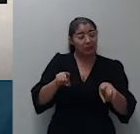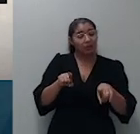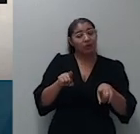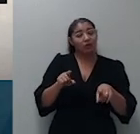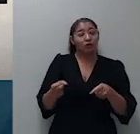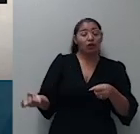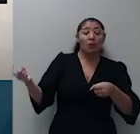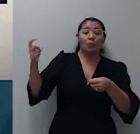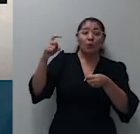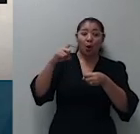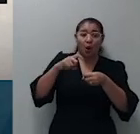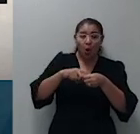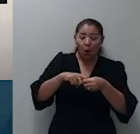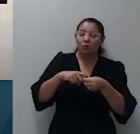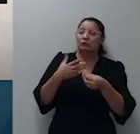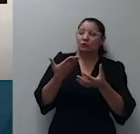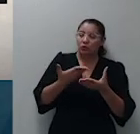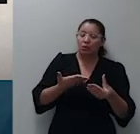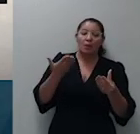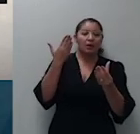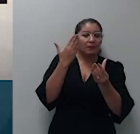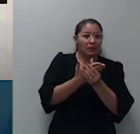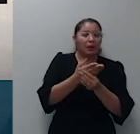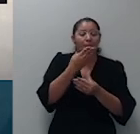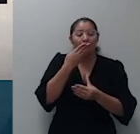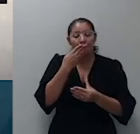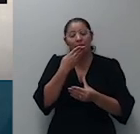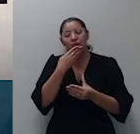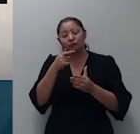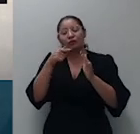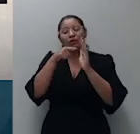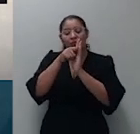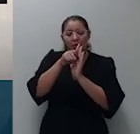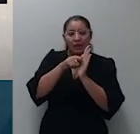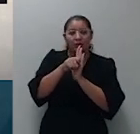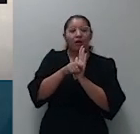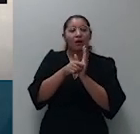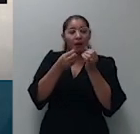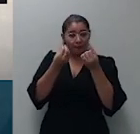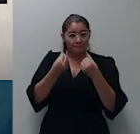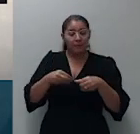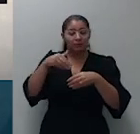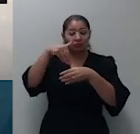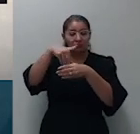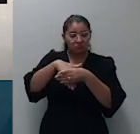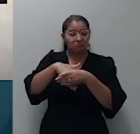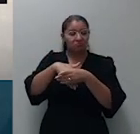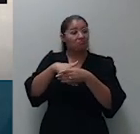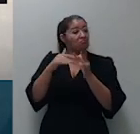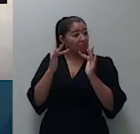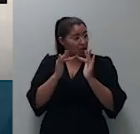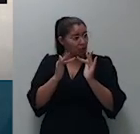destaques do voto vista faltante pode ser assim os colegas me conferem essa preferência